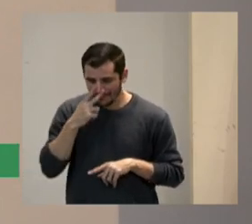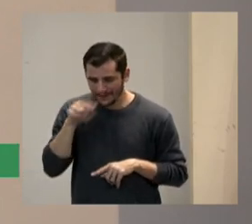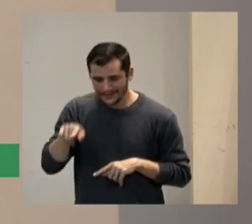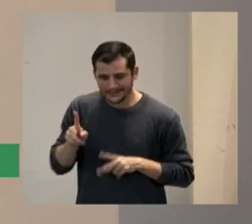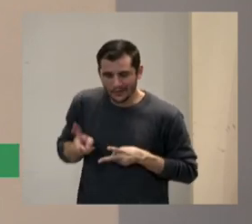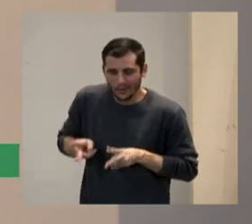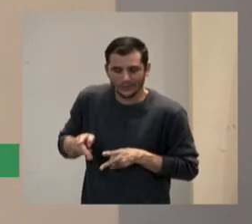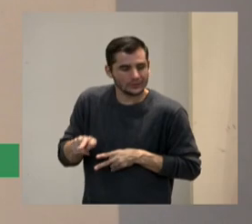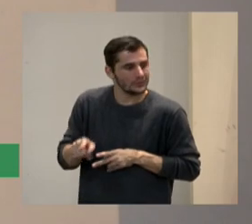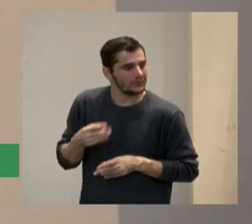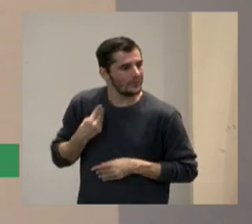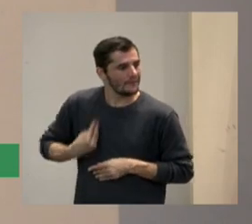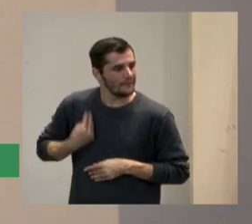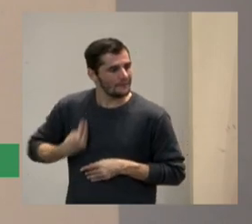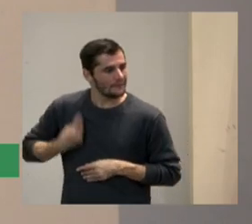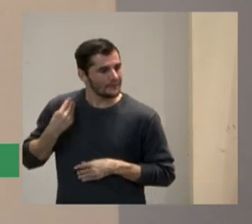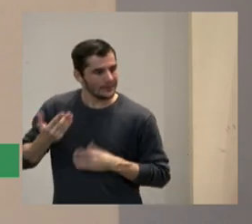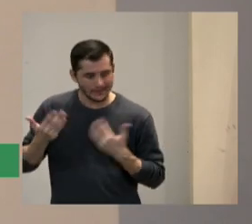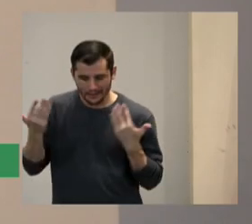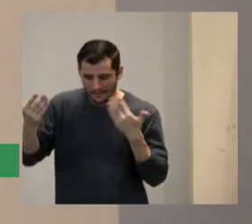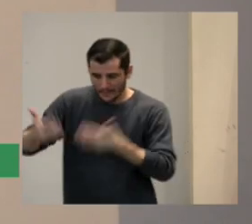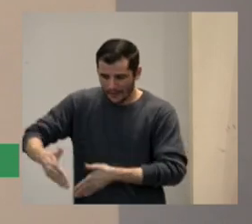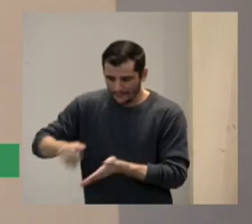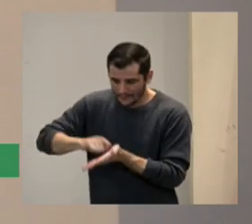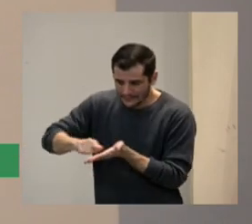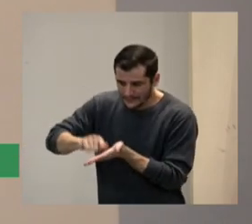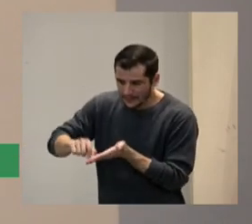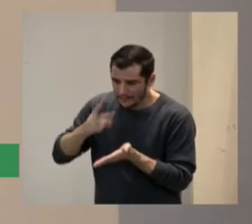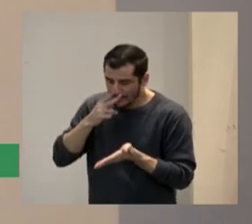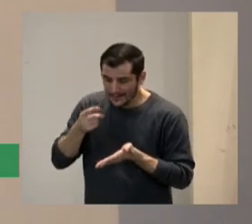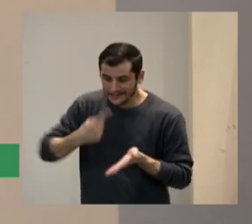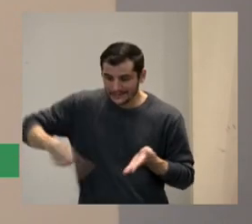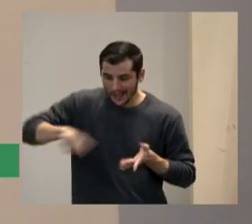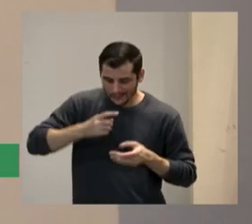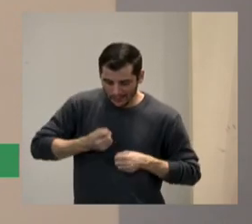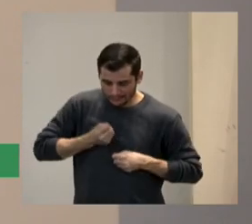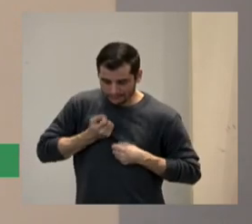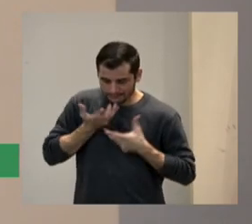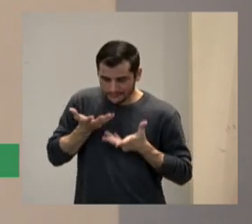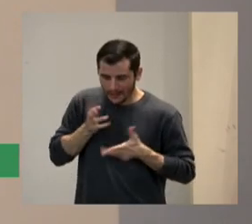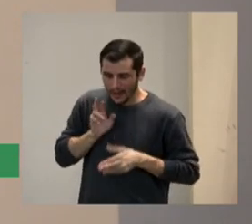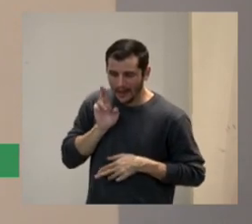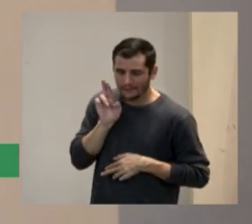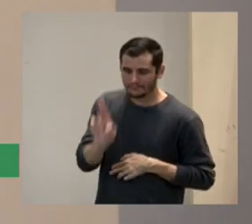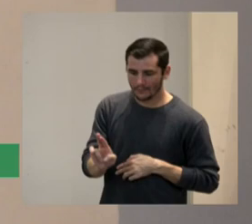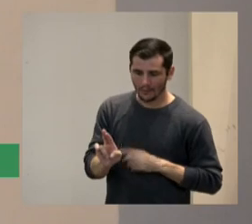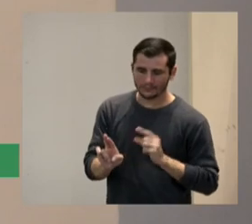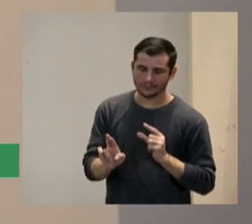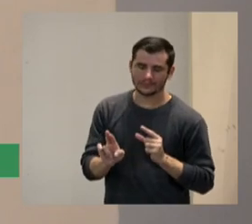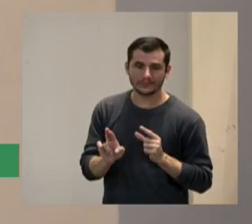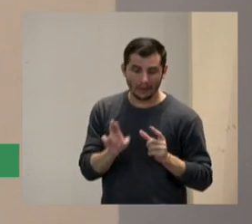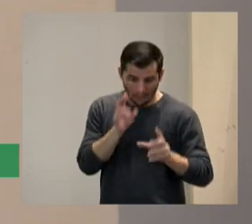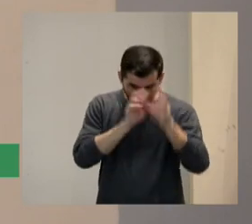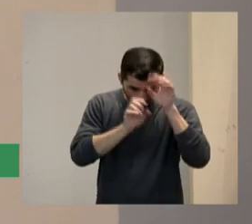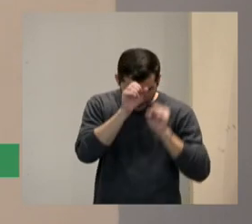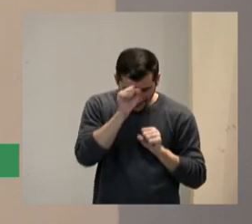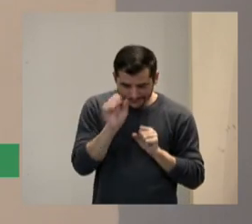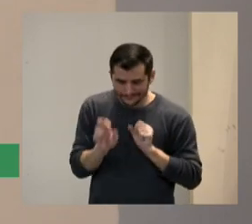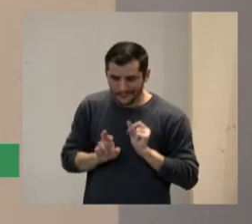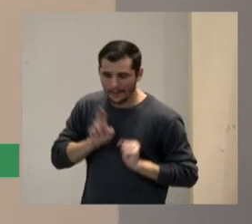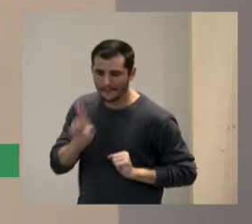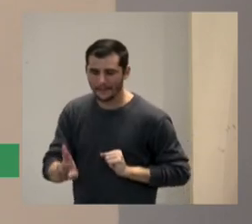reproductivas escritas como formas de expressão e nós temos aprendido e avançado muito neste sentido mas ainda